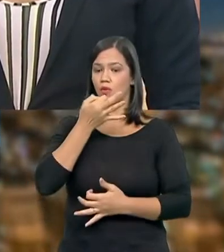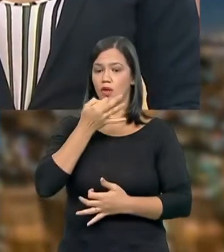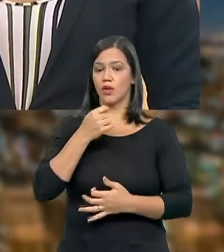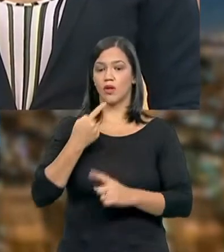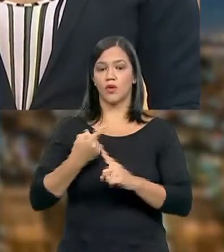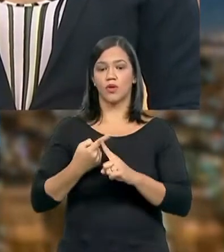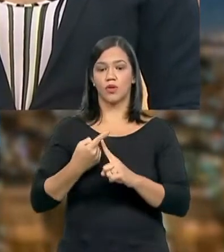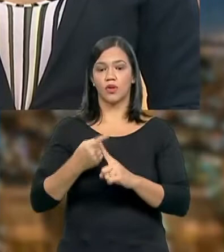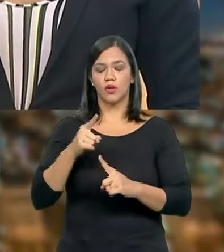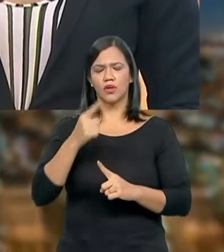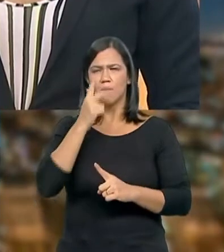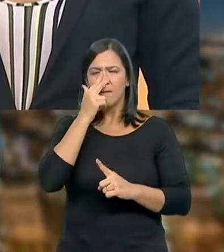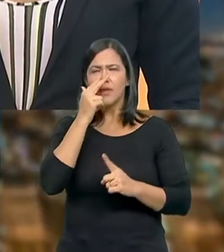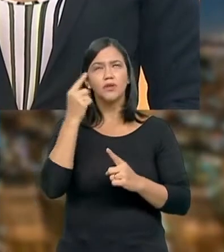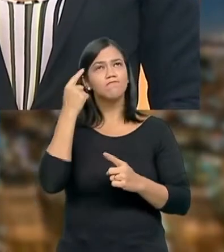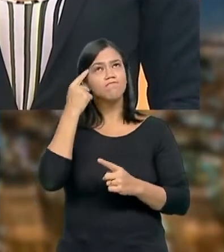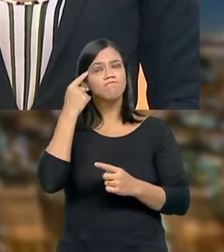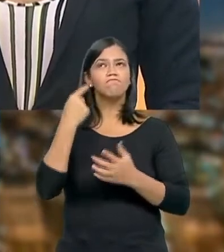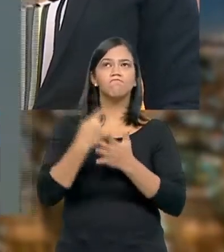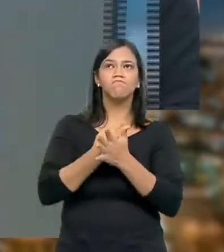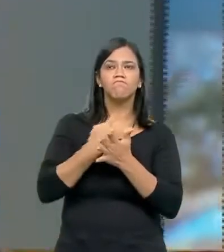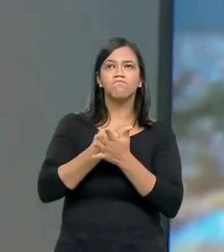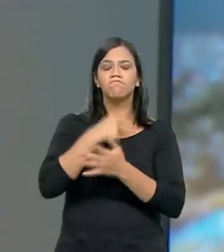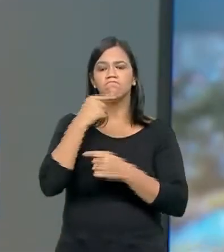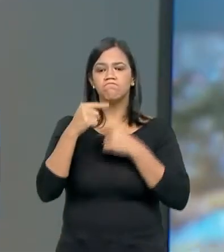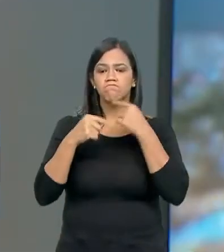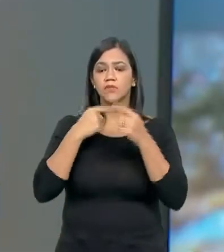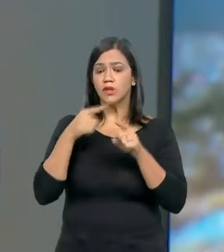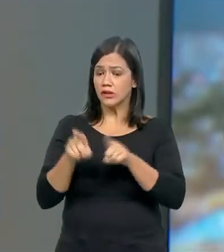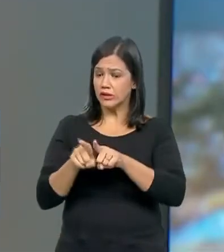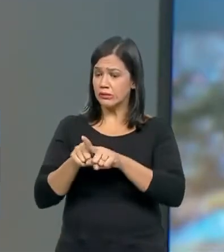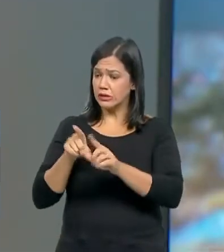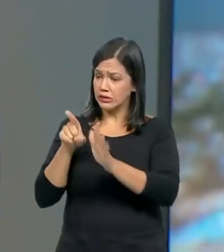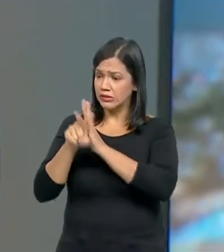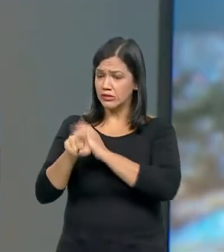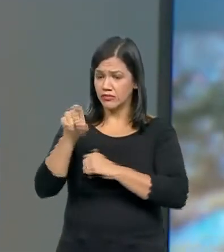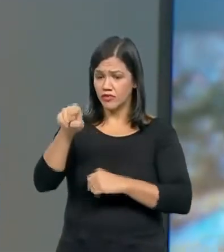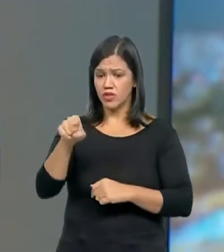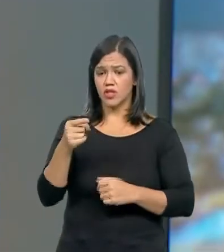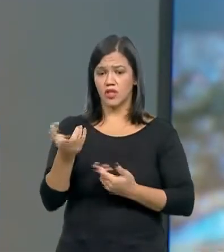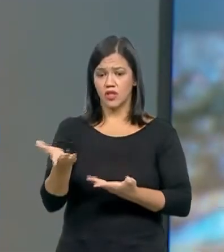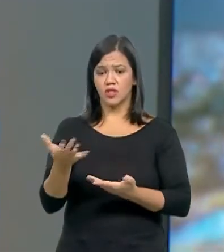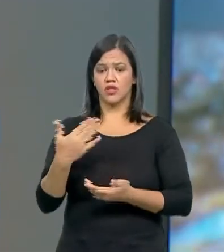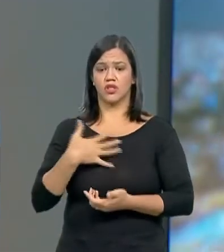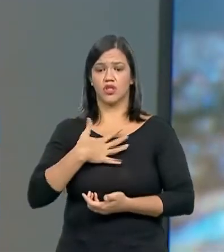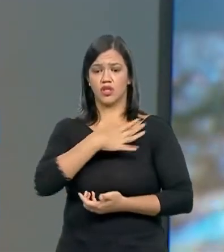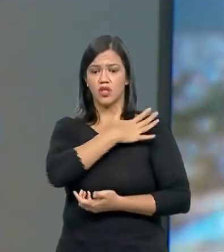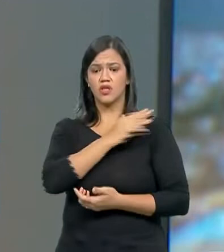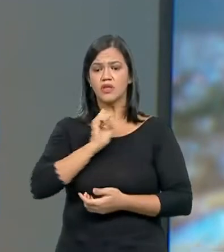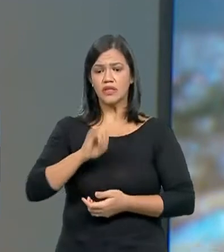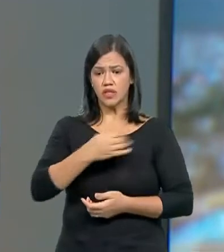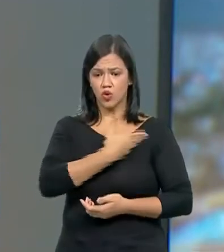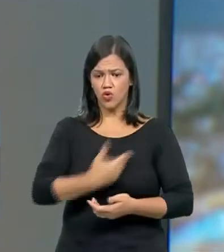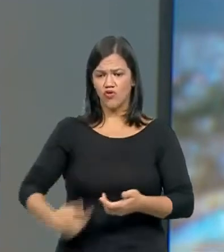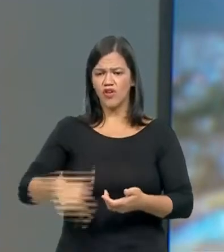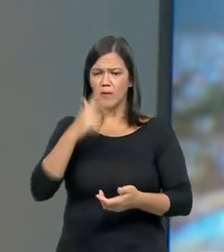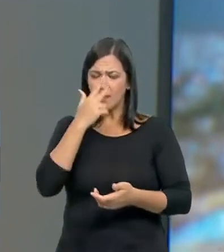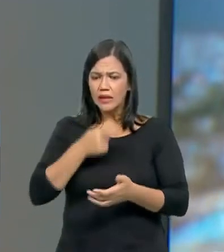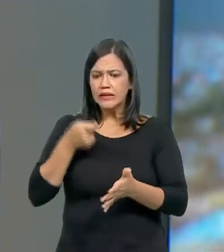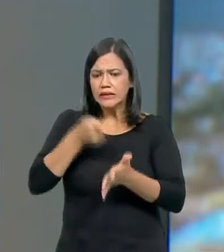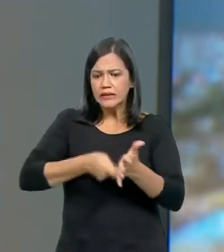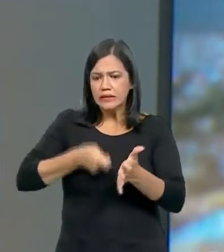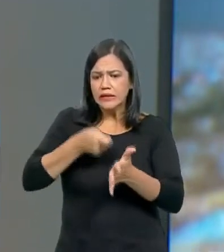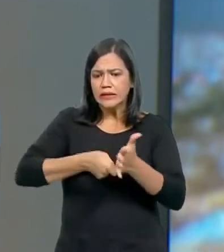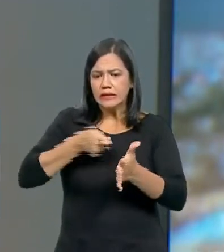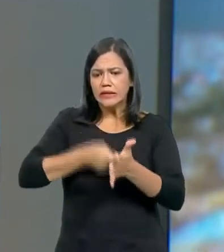me pergunto, e essa pergunta fica para o senhor também, general, se o governo, ele não insistiu demais alguns